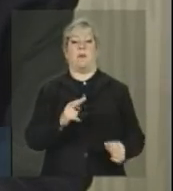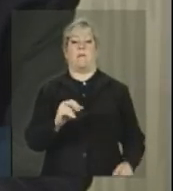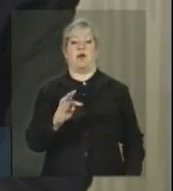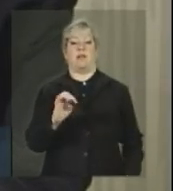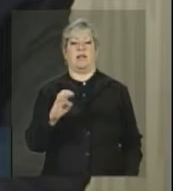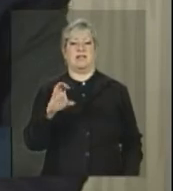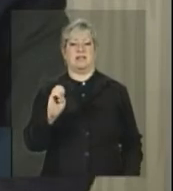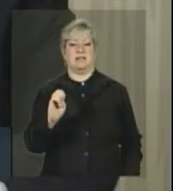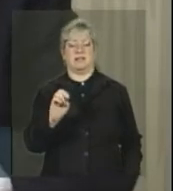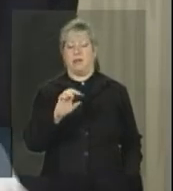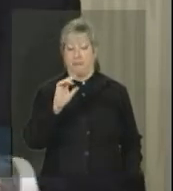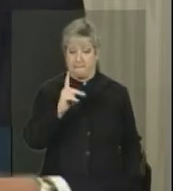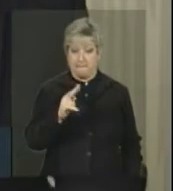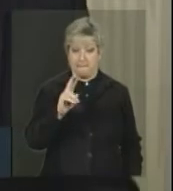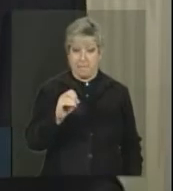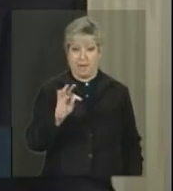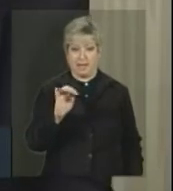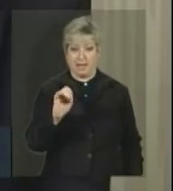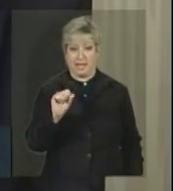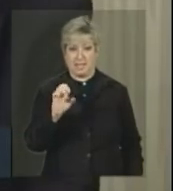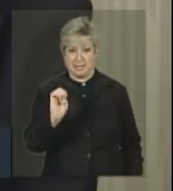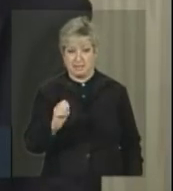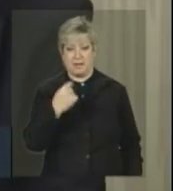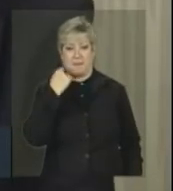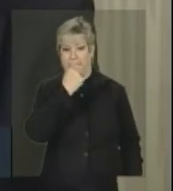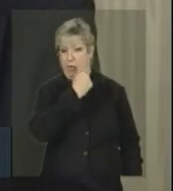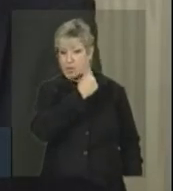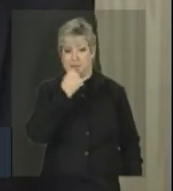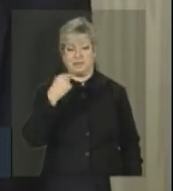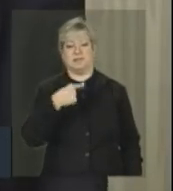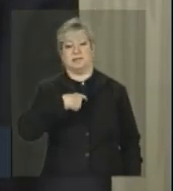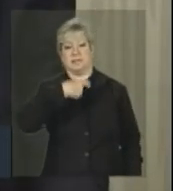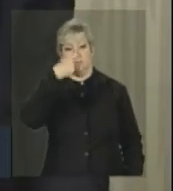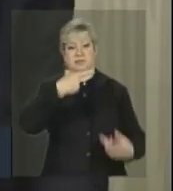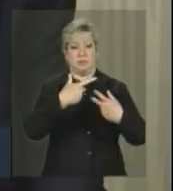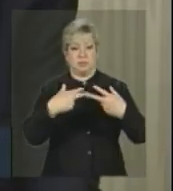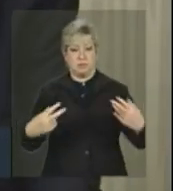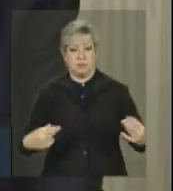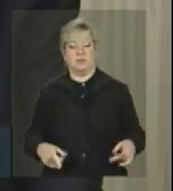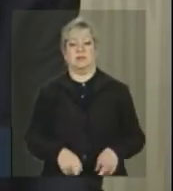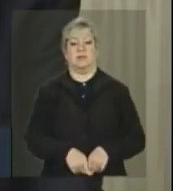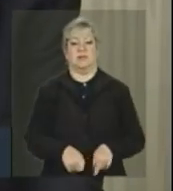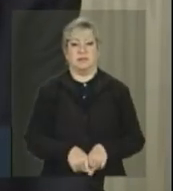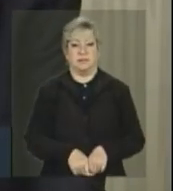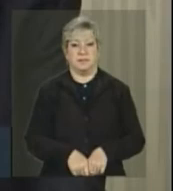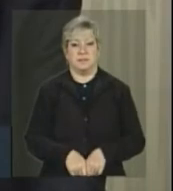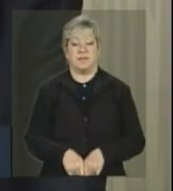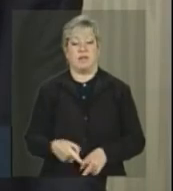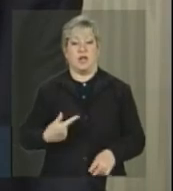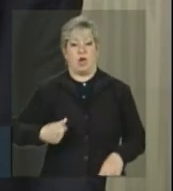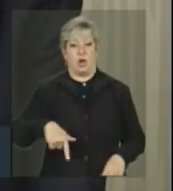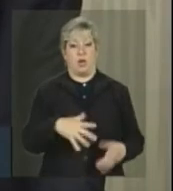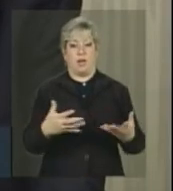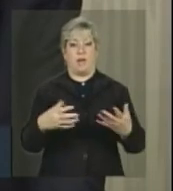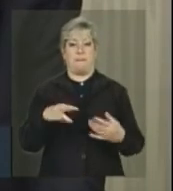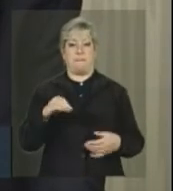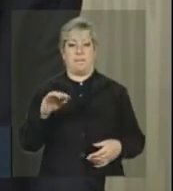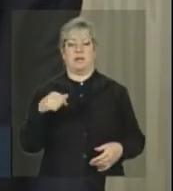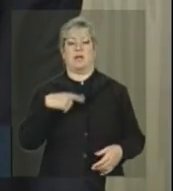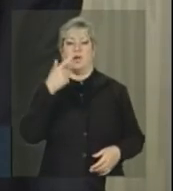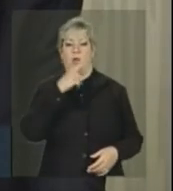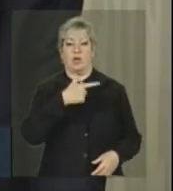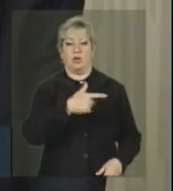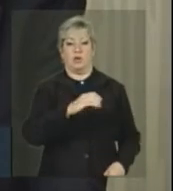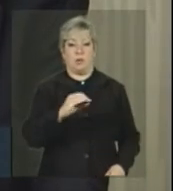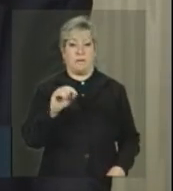realizadas pelo Sistema Único de Saúde. No caso da população em extrema pobreza, que a nossa meta era chegar a 200 mil próteses